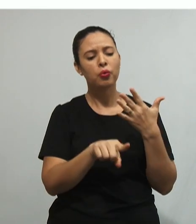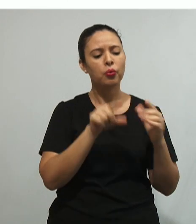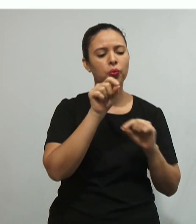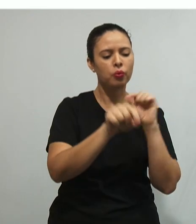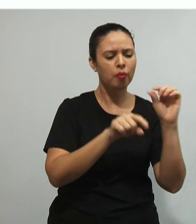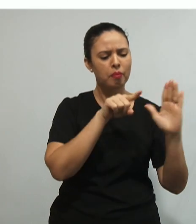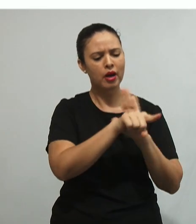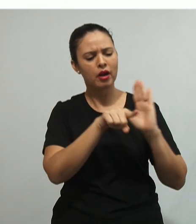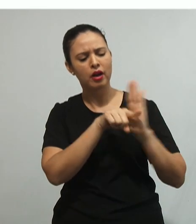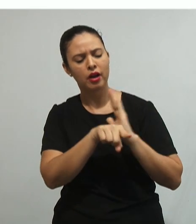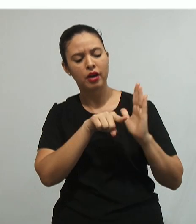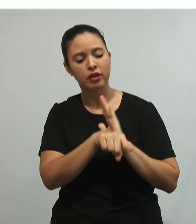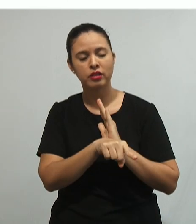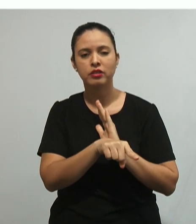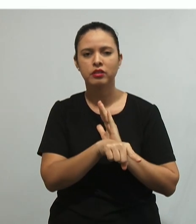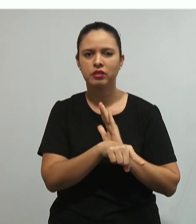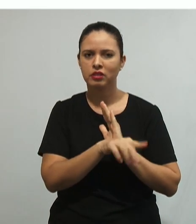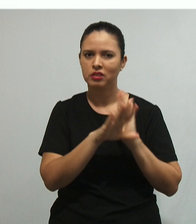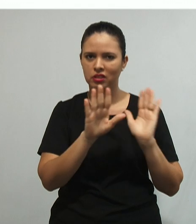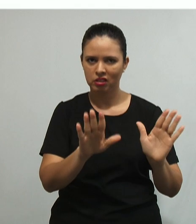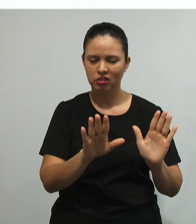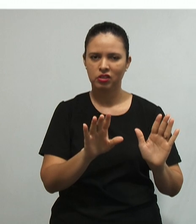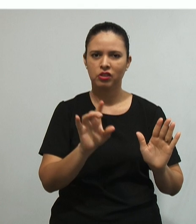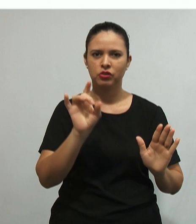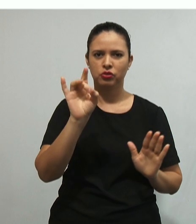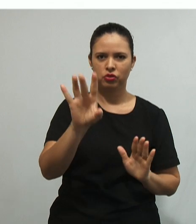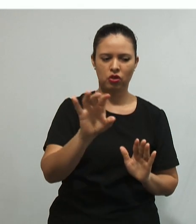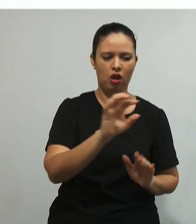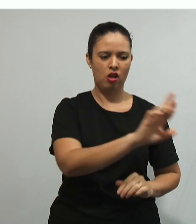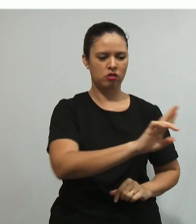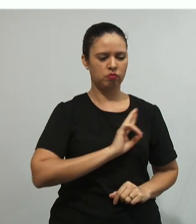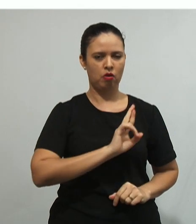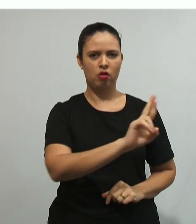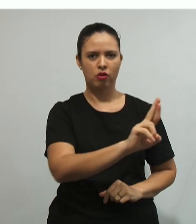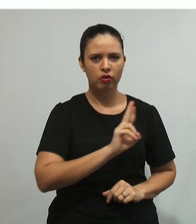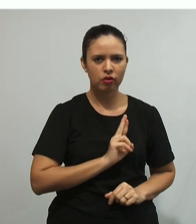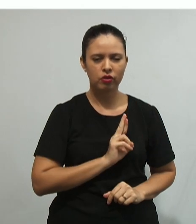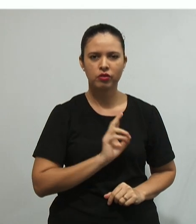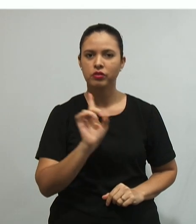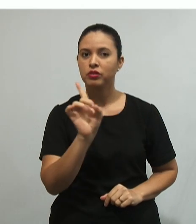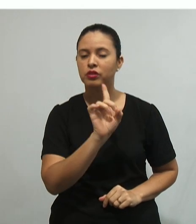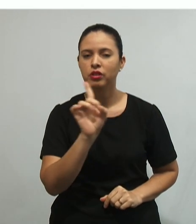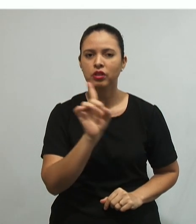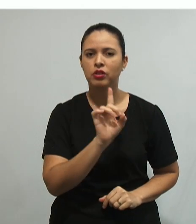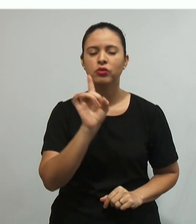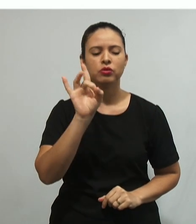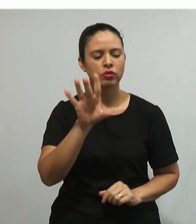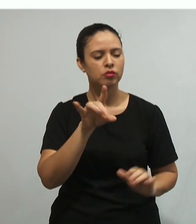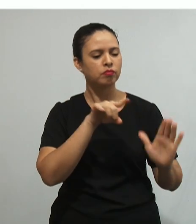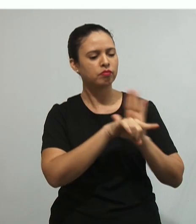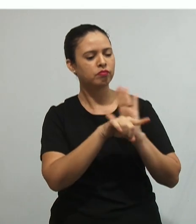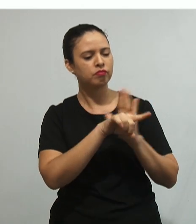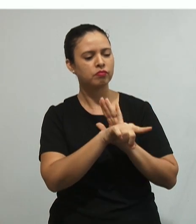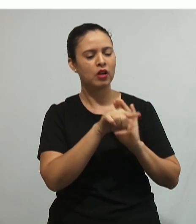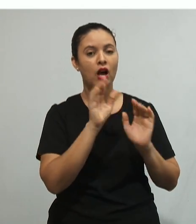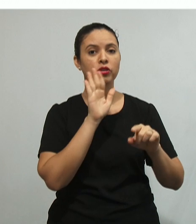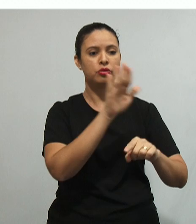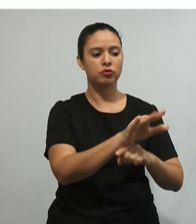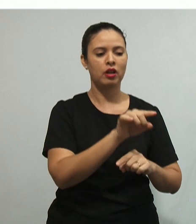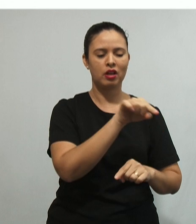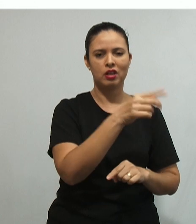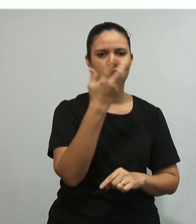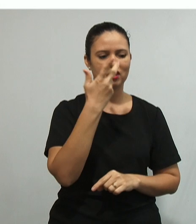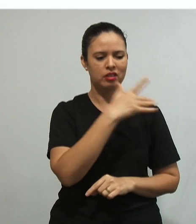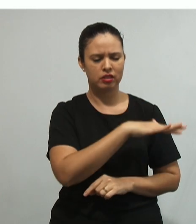não é importante para induzir respostas, mas para, e sim, elaborar questionamentos, situações,